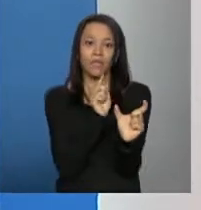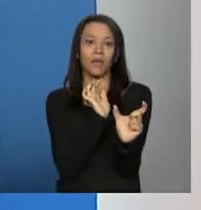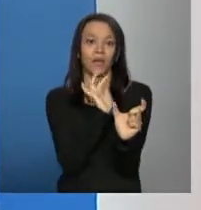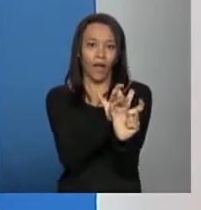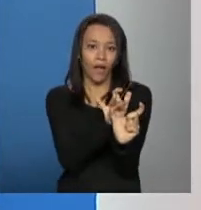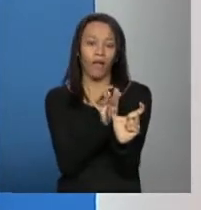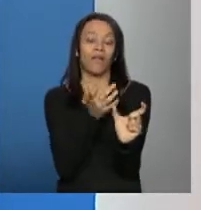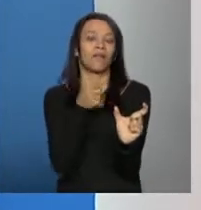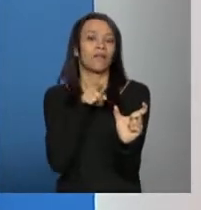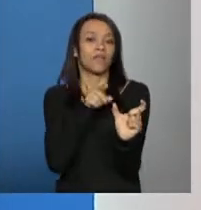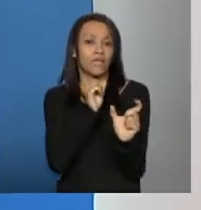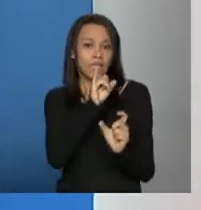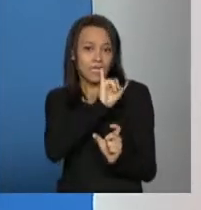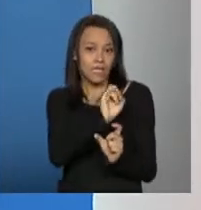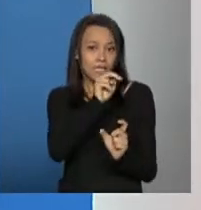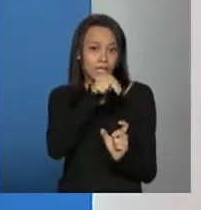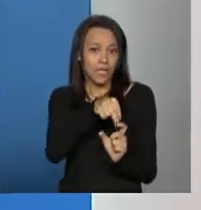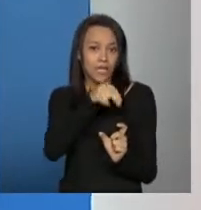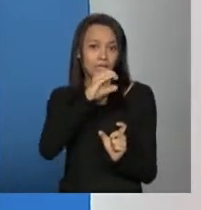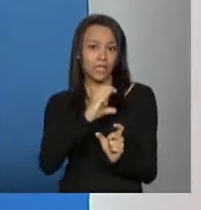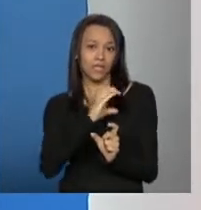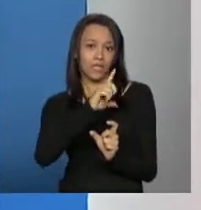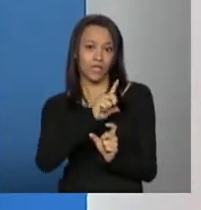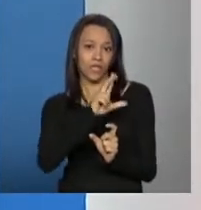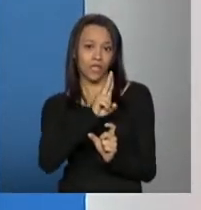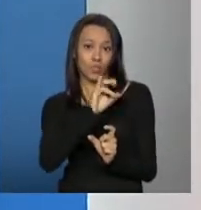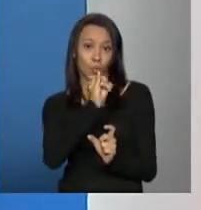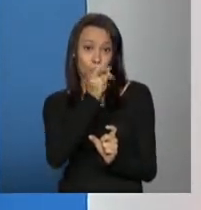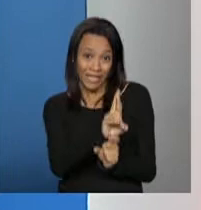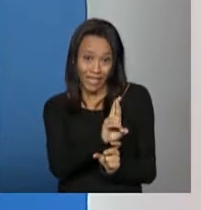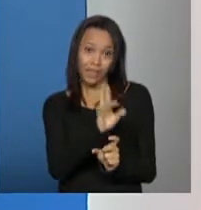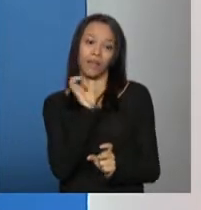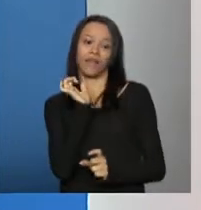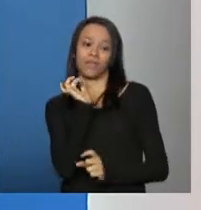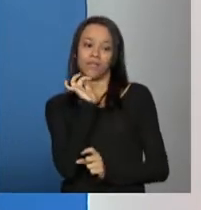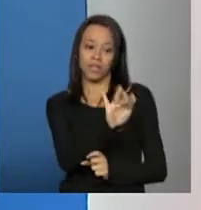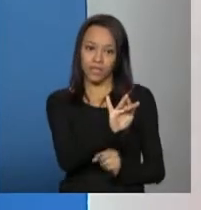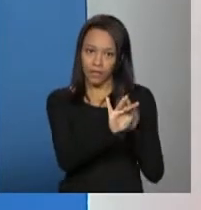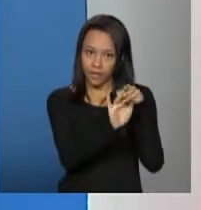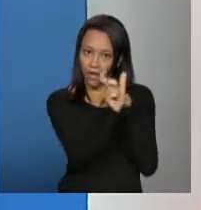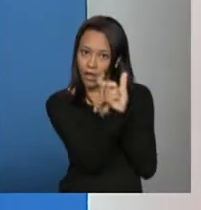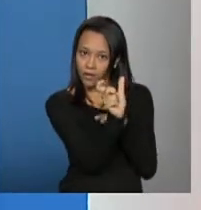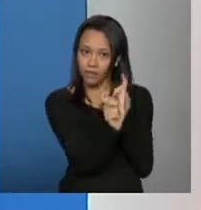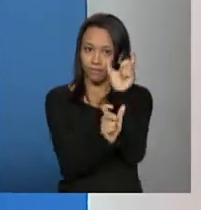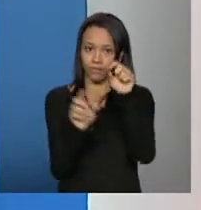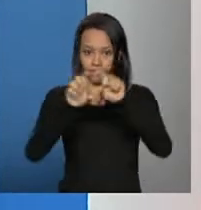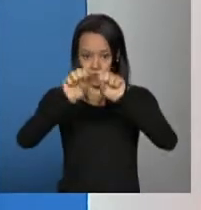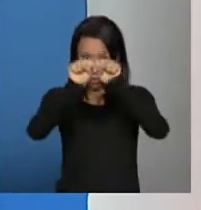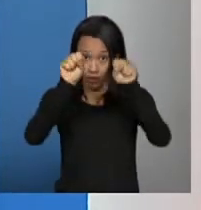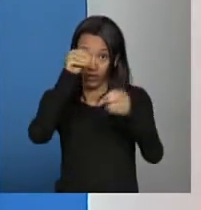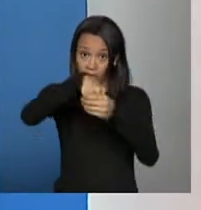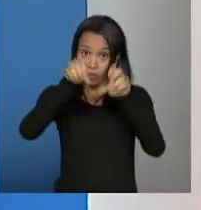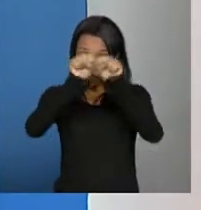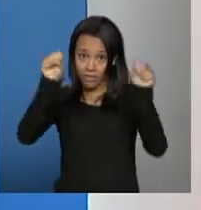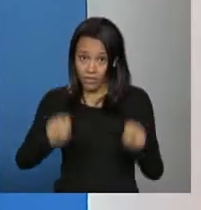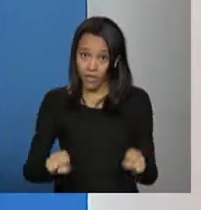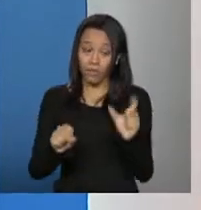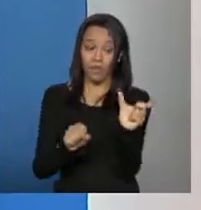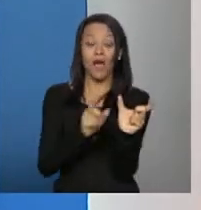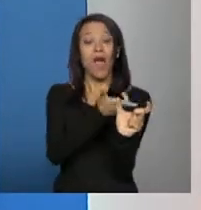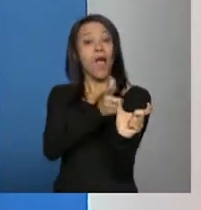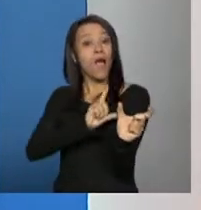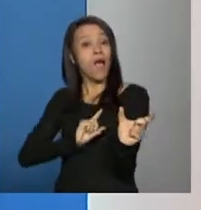o caminho incluir a entidade nesse campo é necessário então uma prévia comunicação com o Conselho